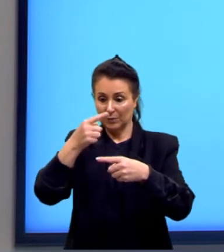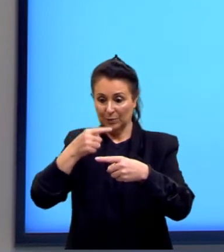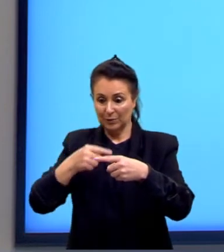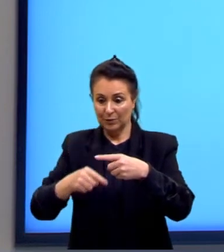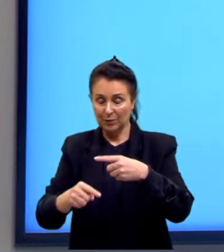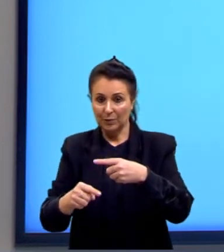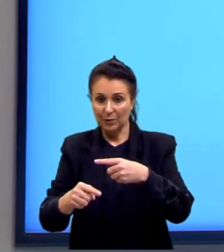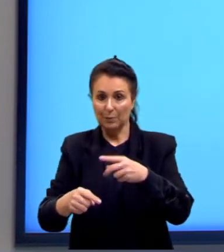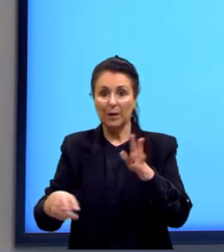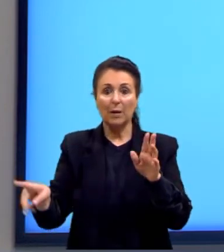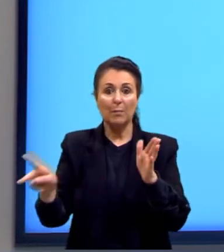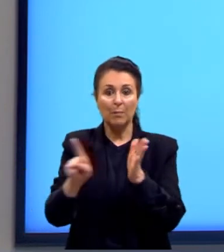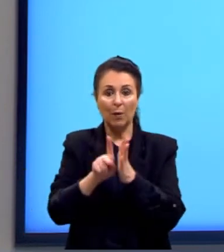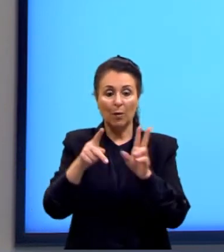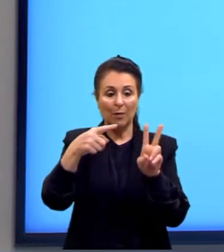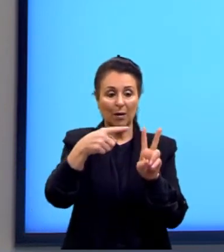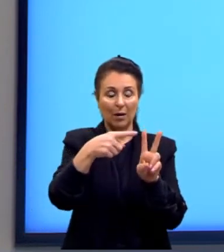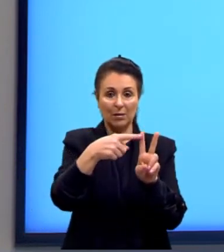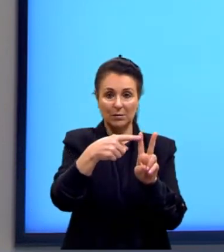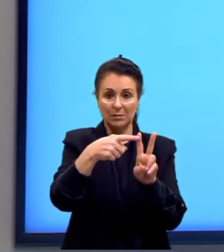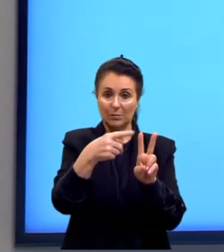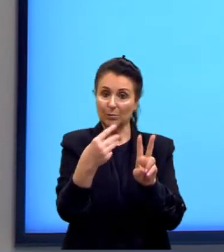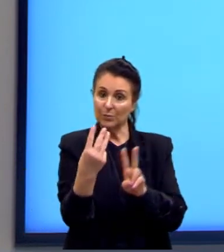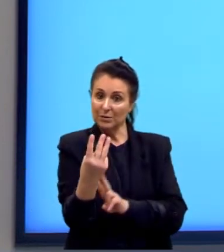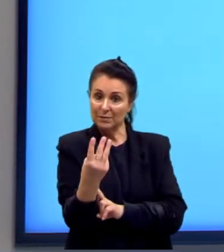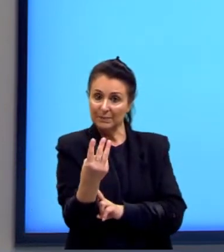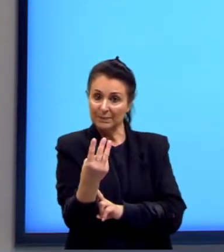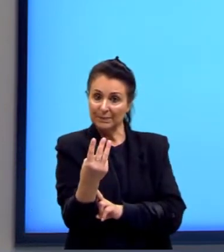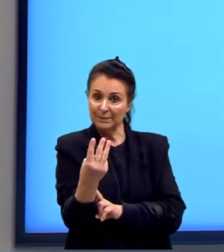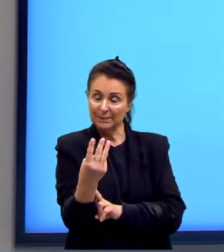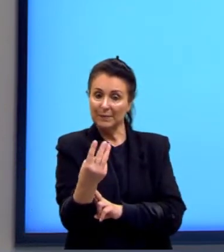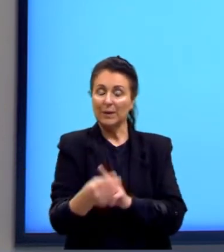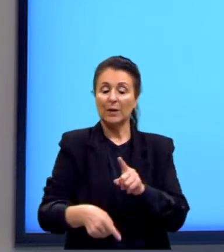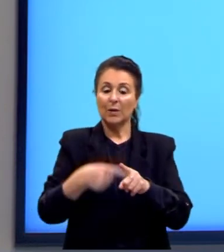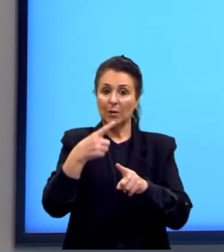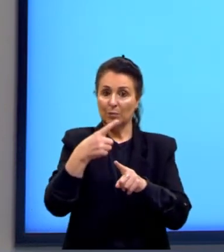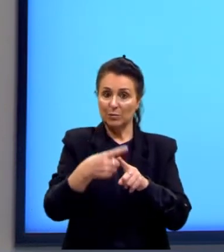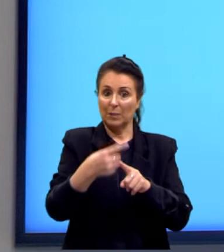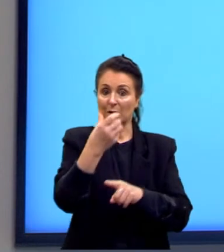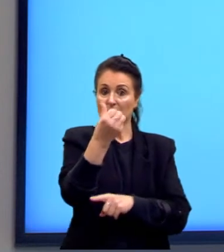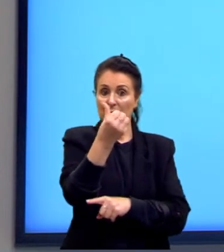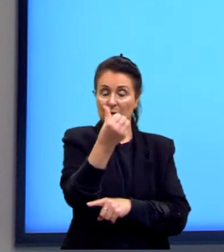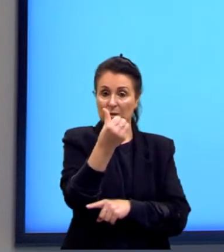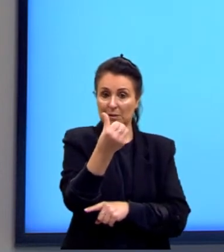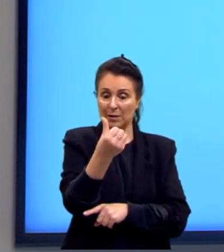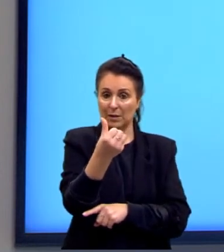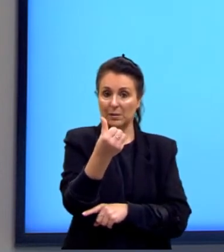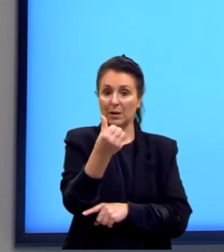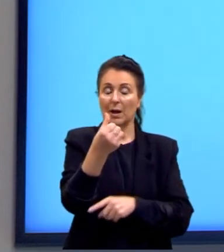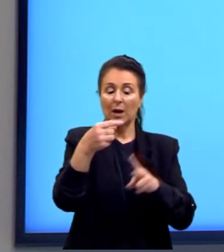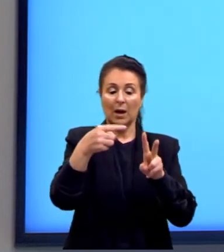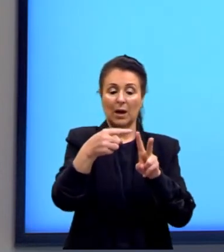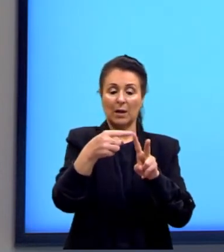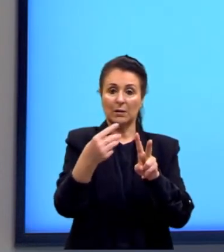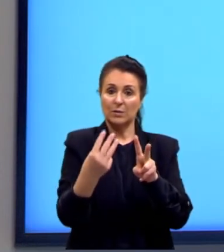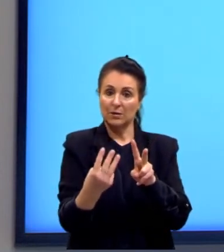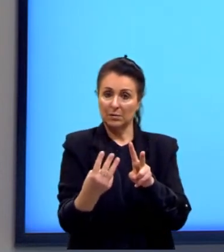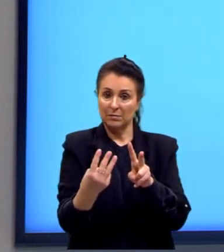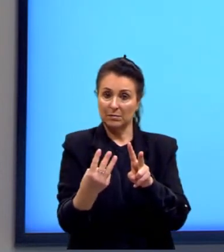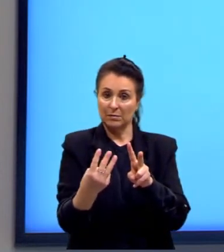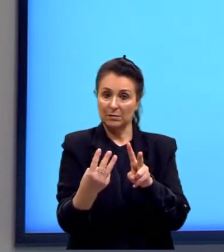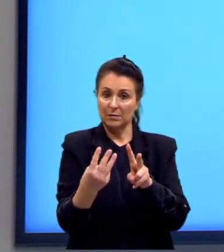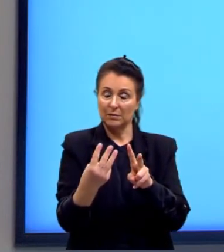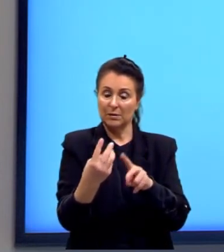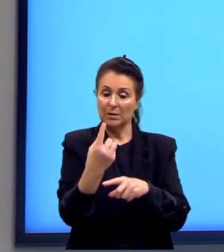raiz que nós tínhamos. Dessa forma, multiplicando 16 por raiz de 3, deixamos, né?